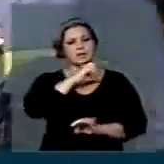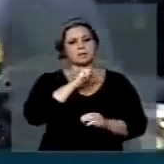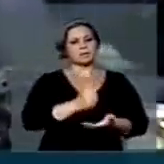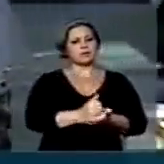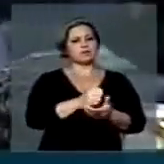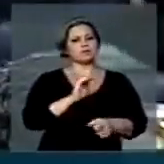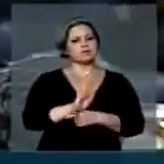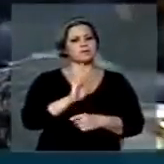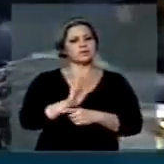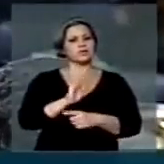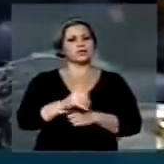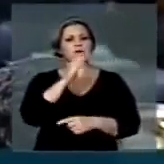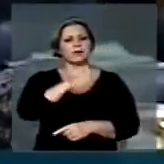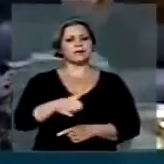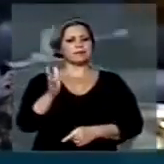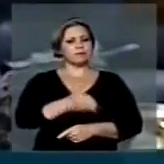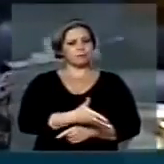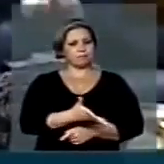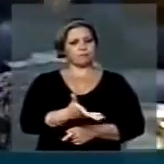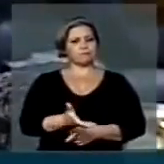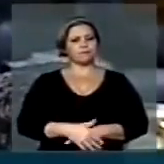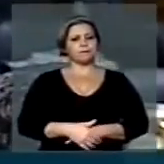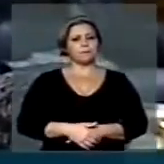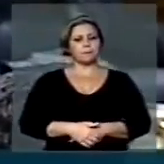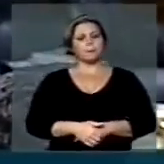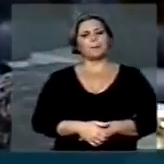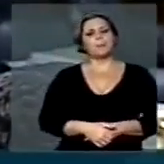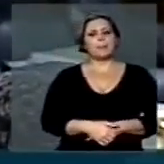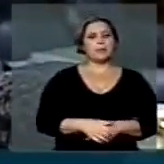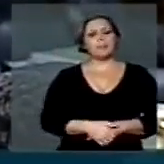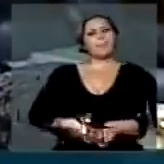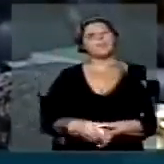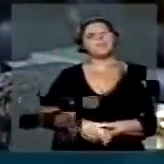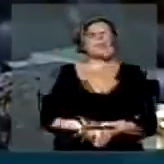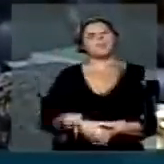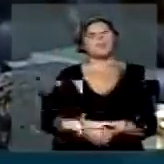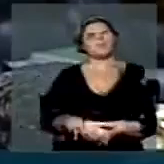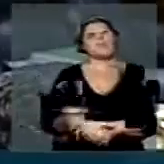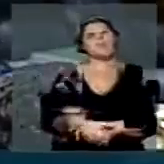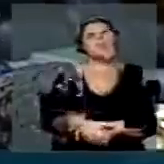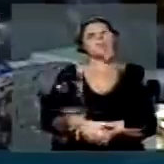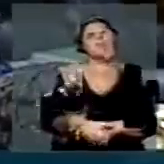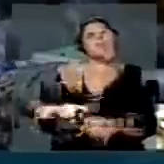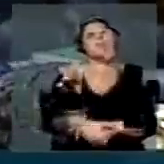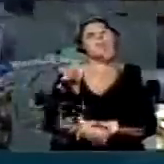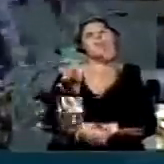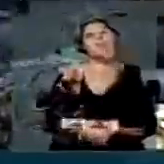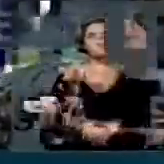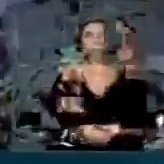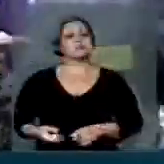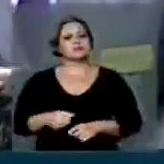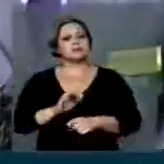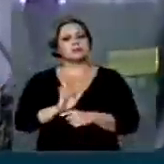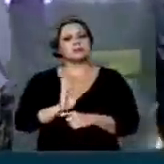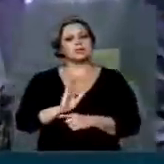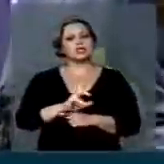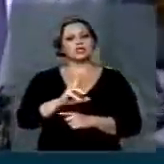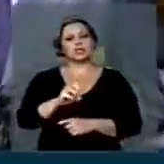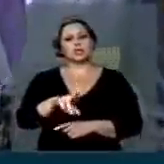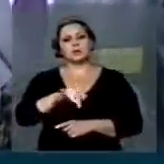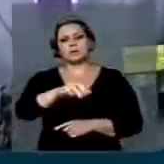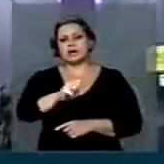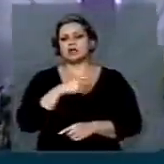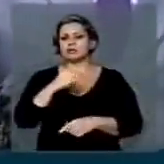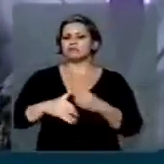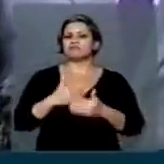assessoria, o Valadares, o nosso Romário e